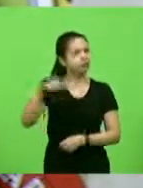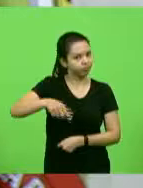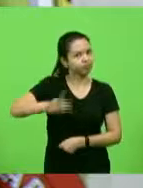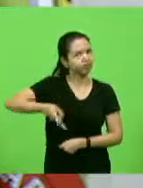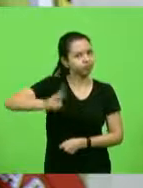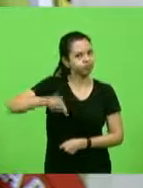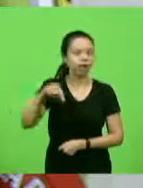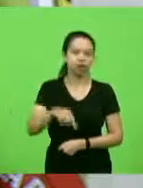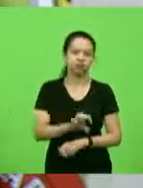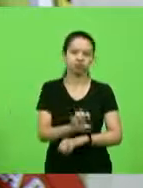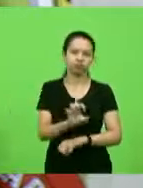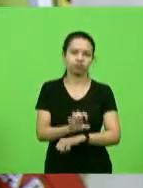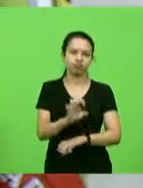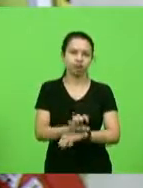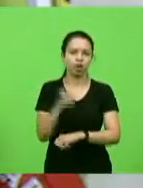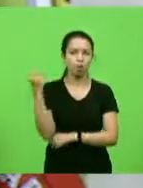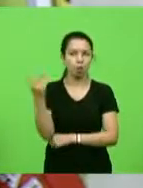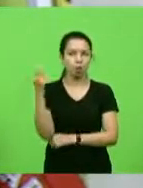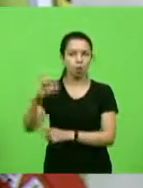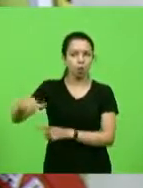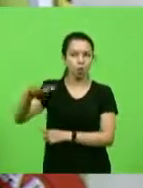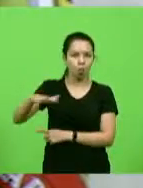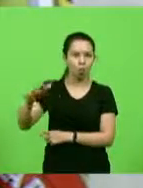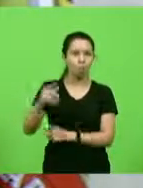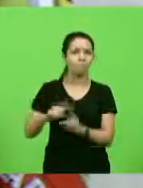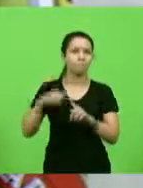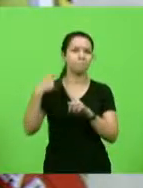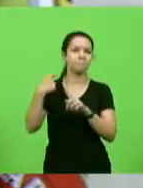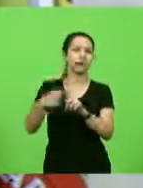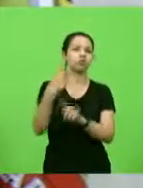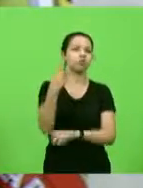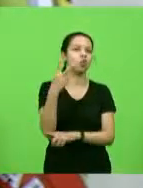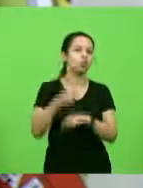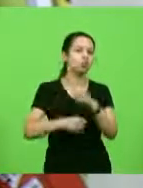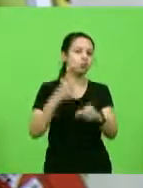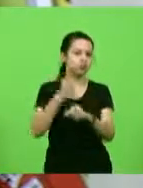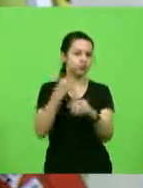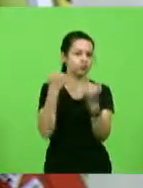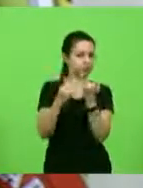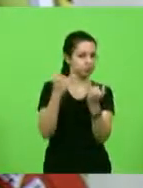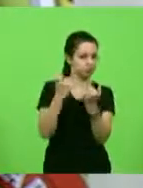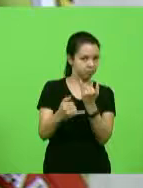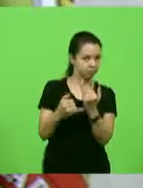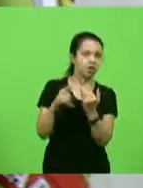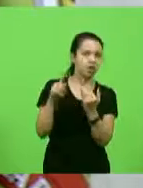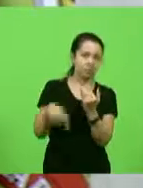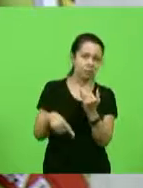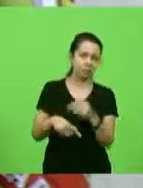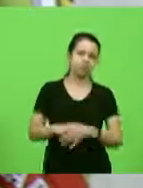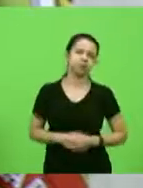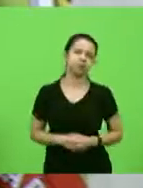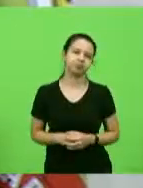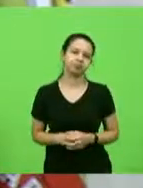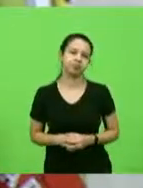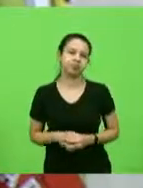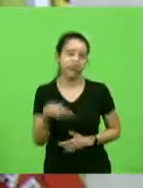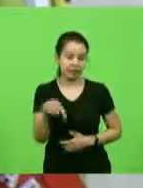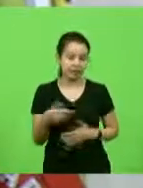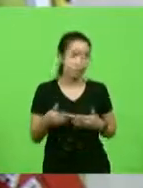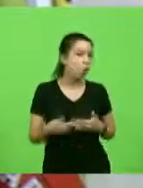nosso Estado. No Rio Grande do Sul serão mais dois anos e meio. Esta é a previsão. Aqui começou